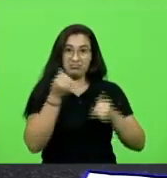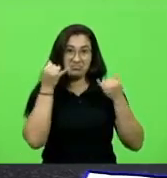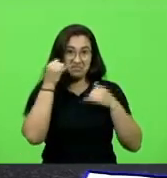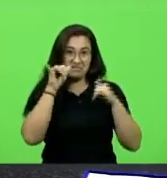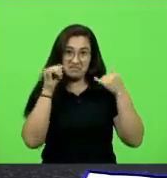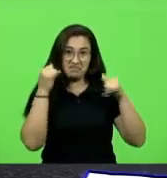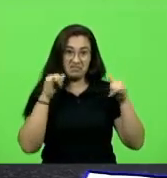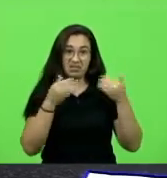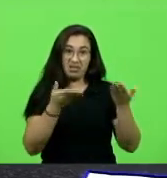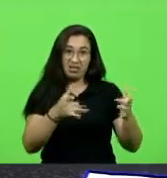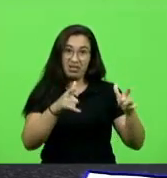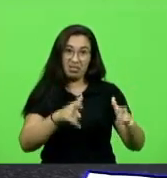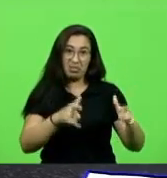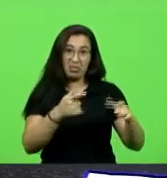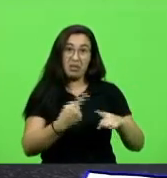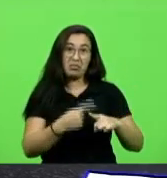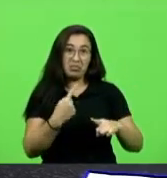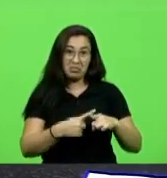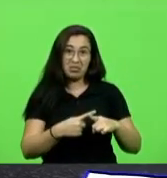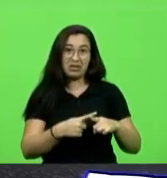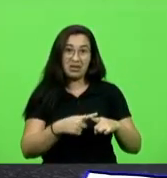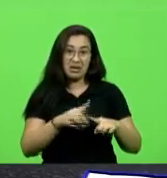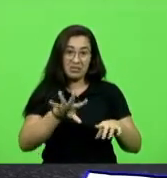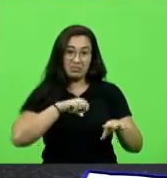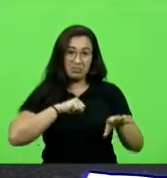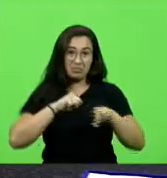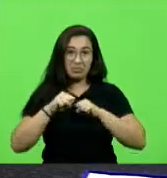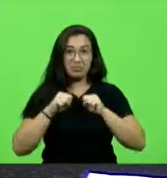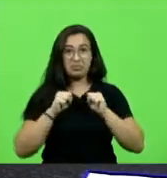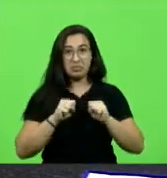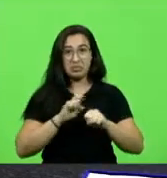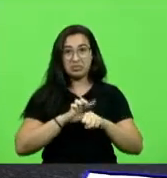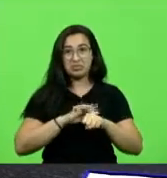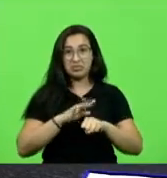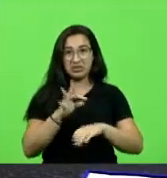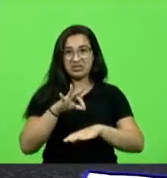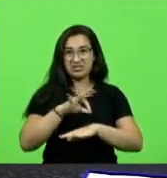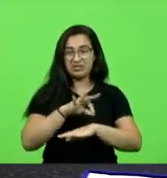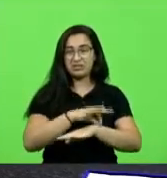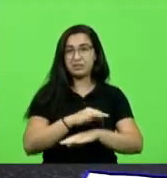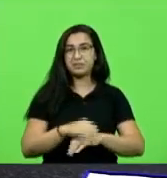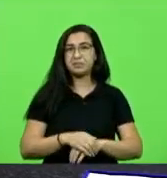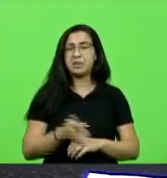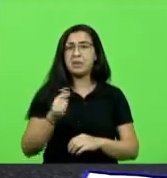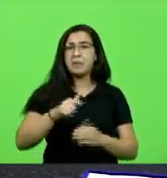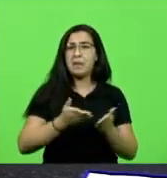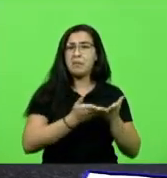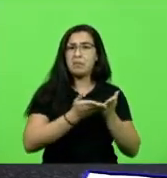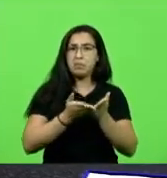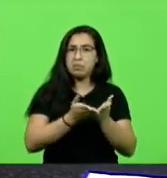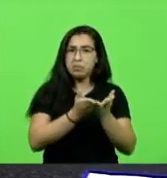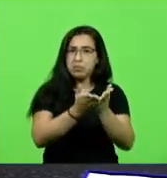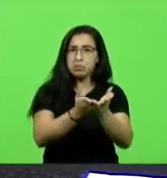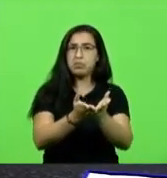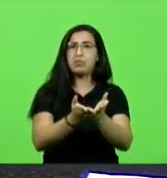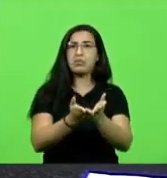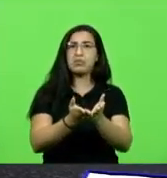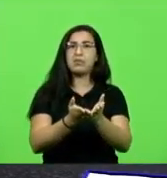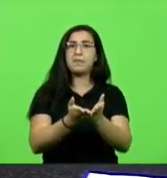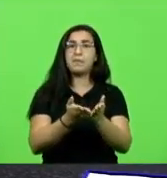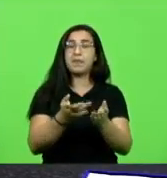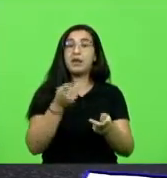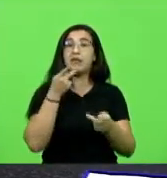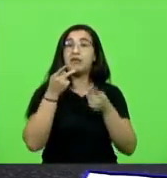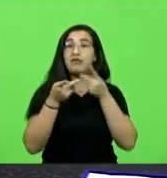justamente por conta da contaminação os barqueiros que transportam pessoas pela lagoa dizendo que